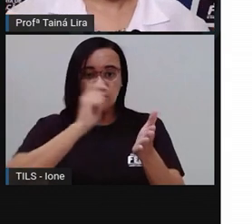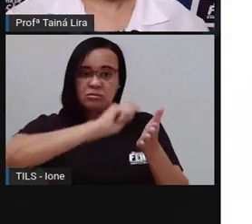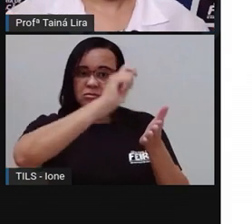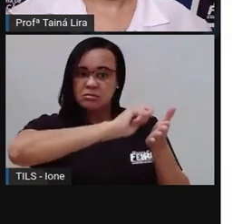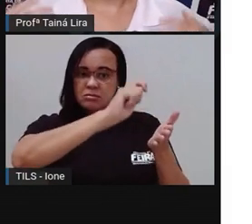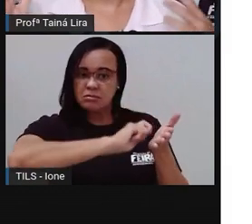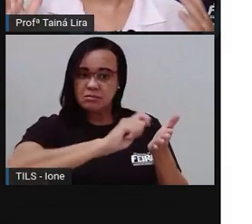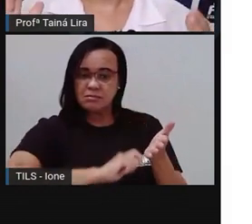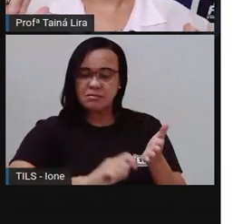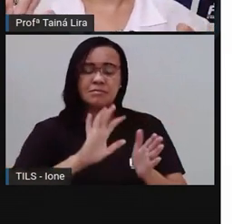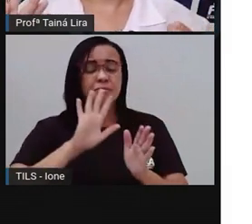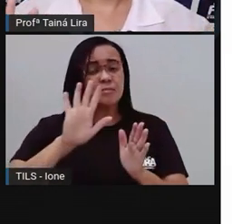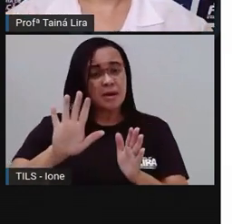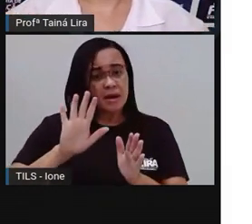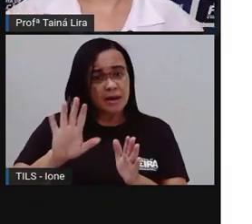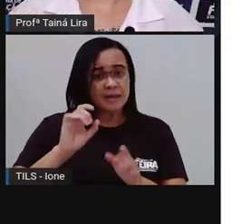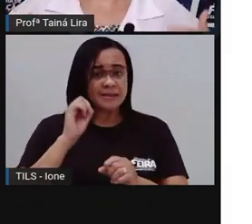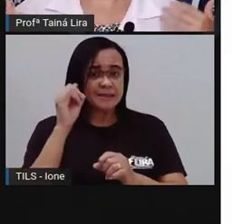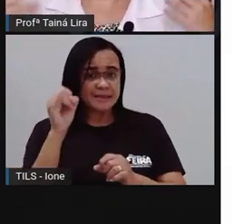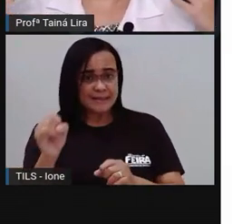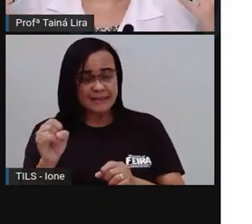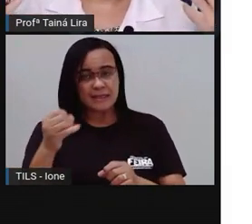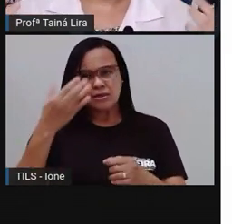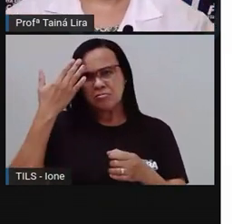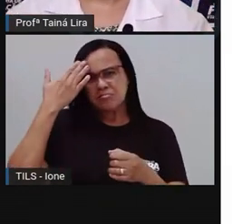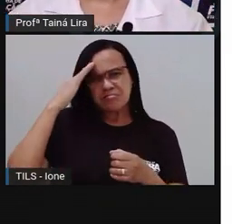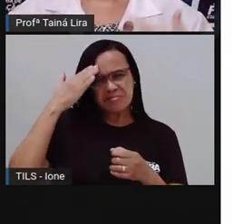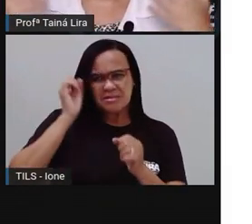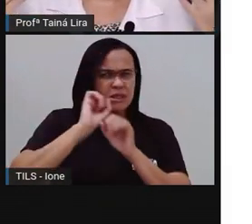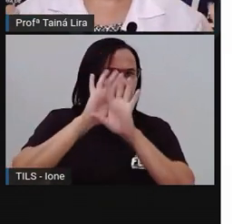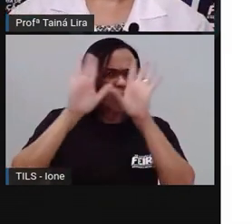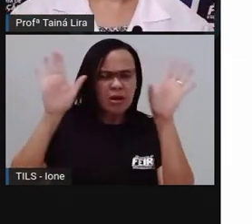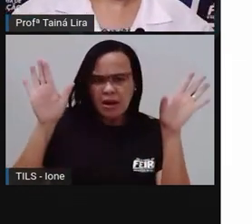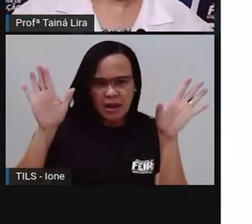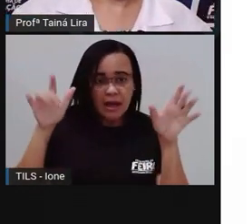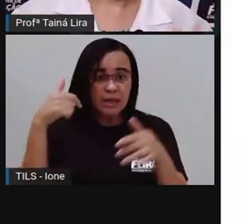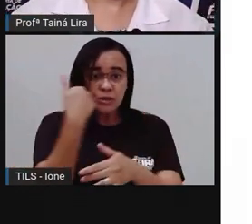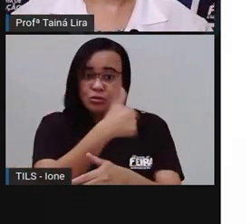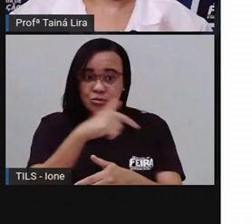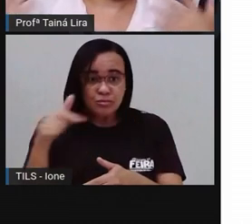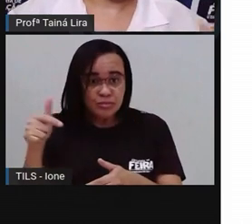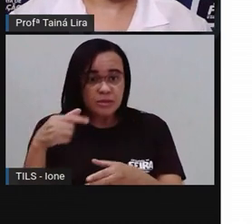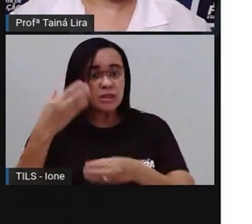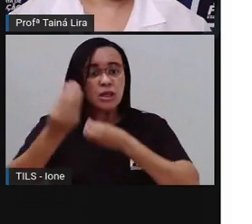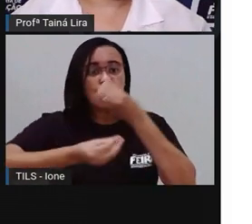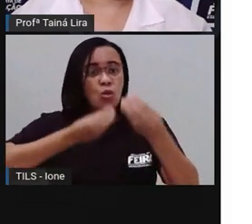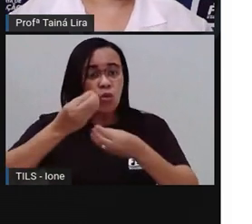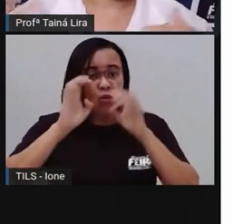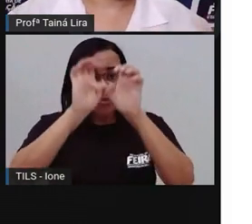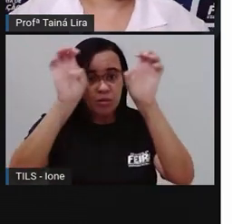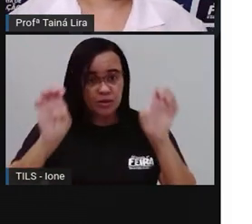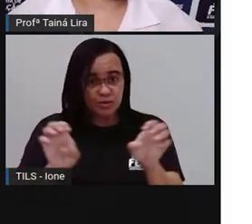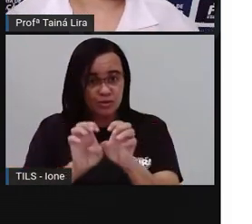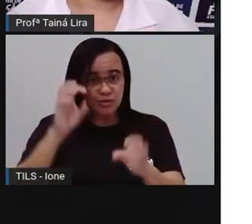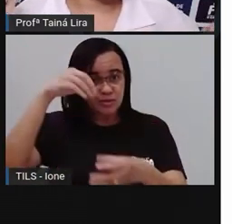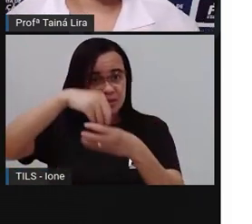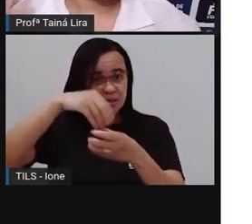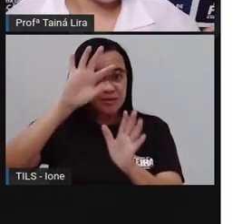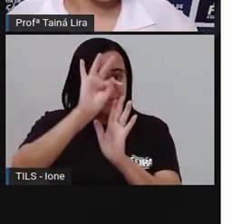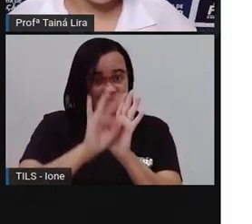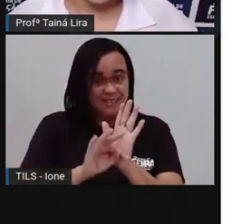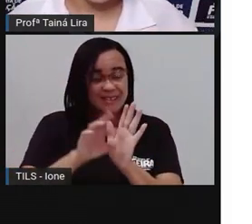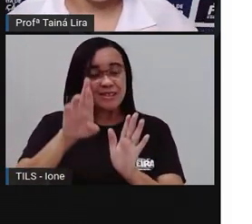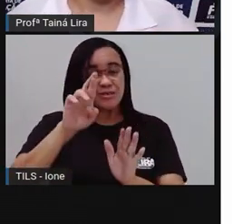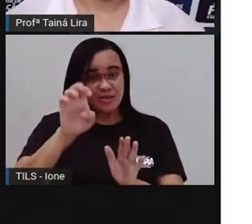Mas, se nós não tivermos ainda compreendido como é a estrutura de uma receita, nós não vamos, né, vamos ter dificuldade aí para